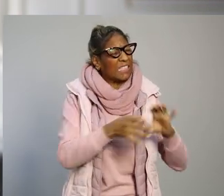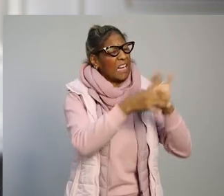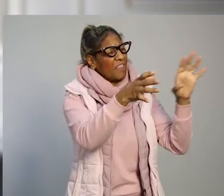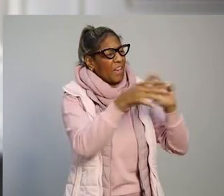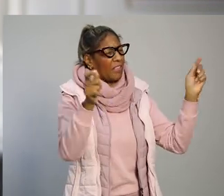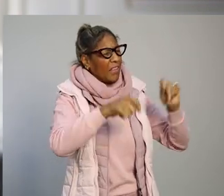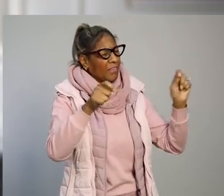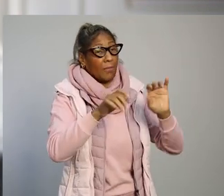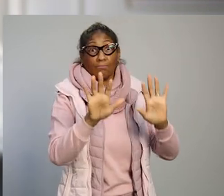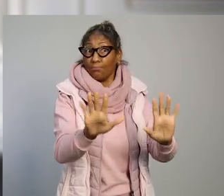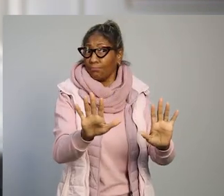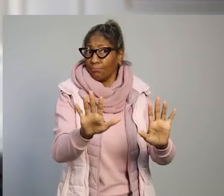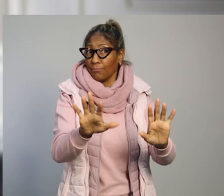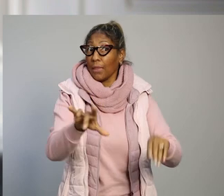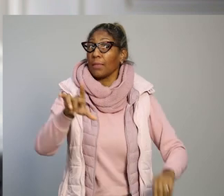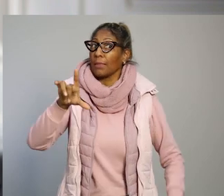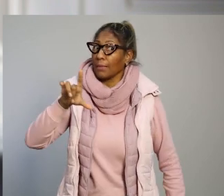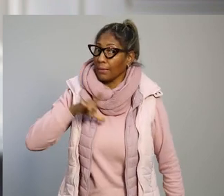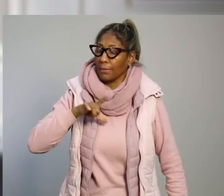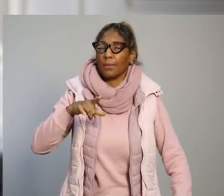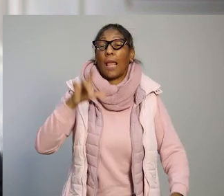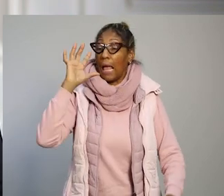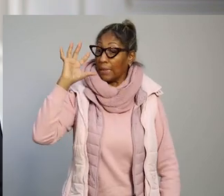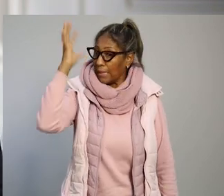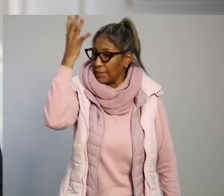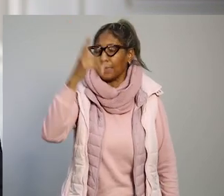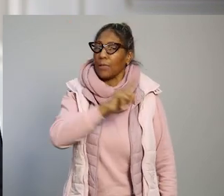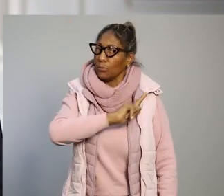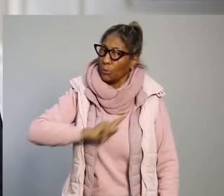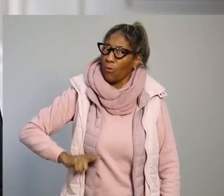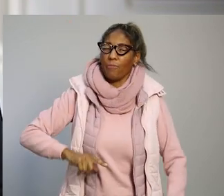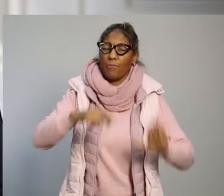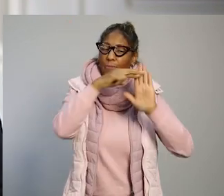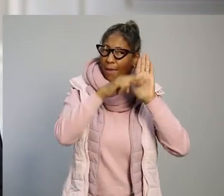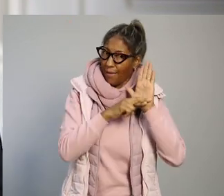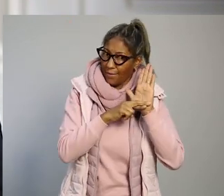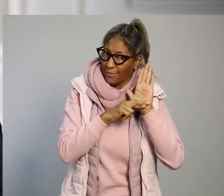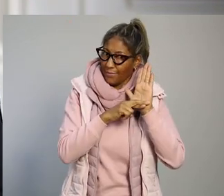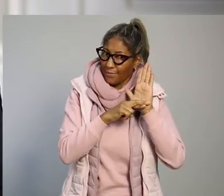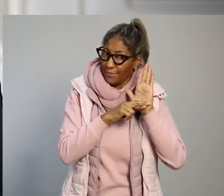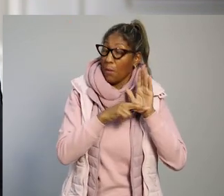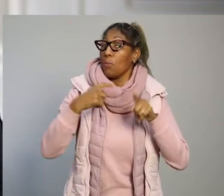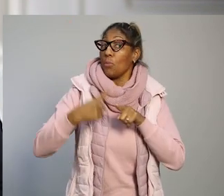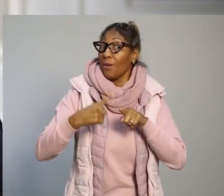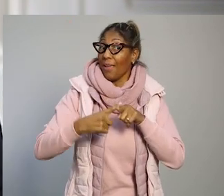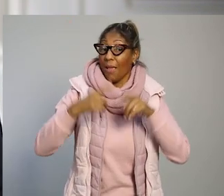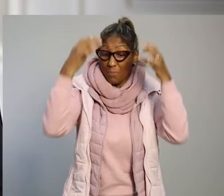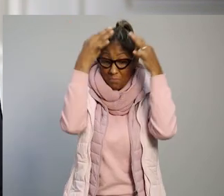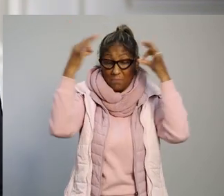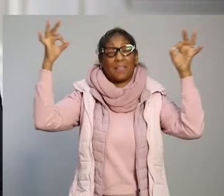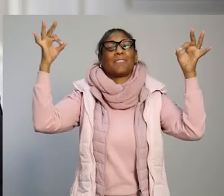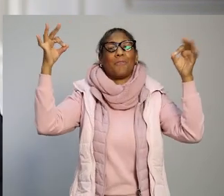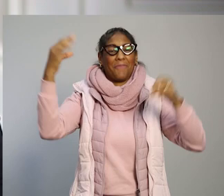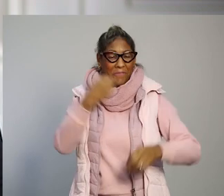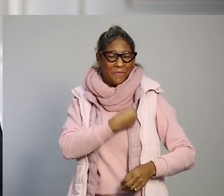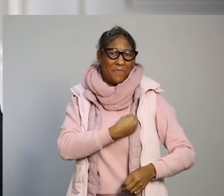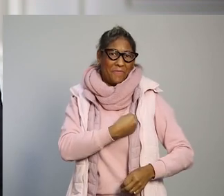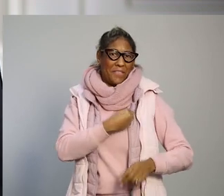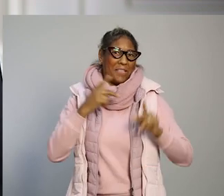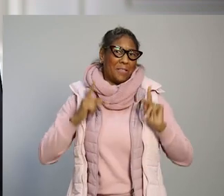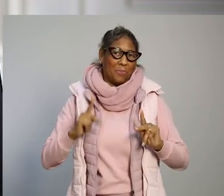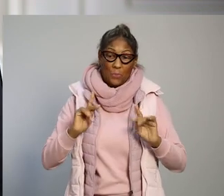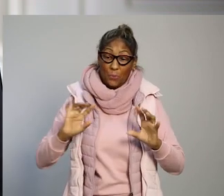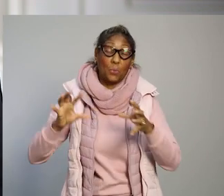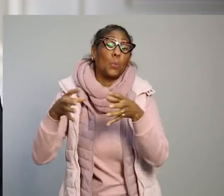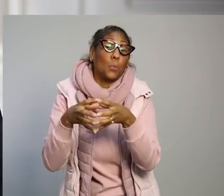organizados não vão alterar a lógica das decisões de governo que são tomadas para salvaguardar o